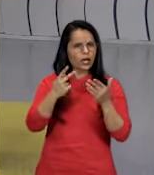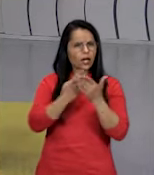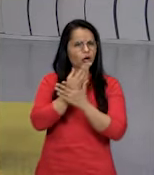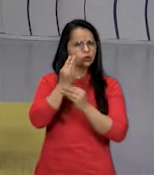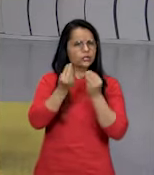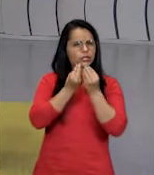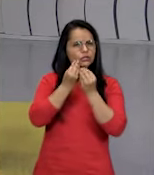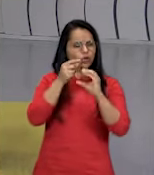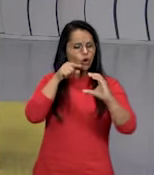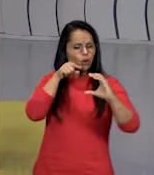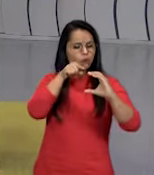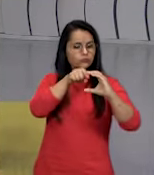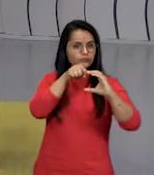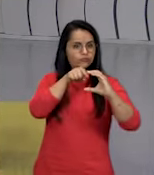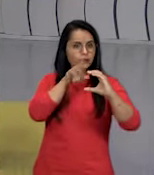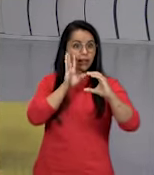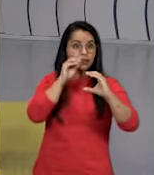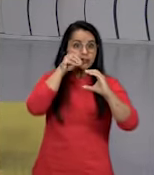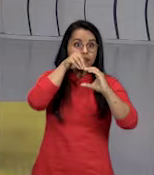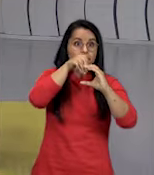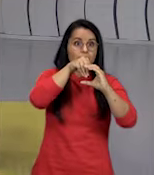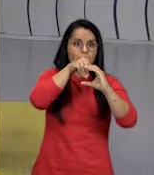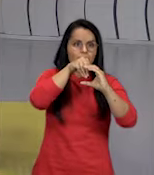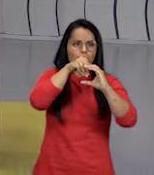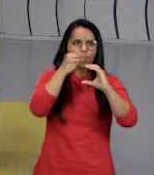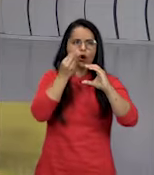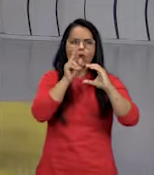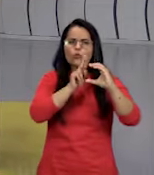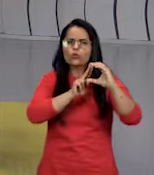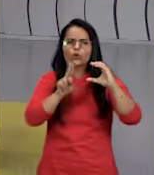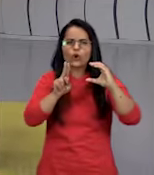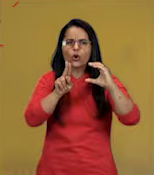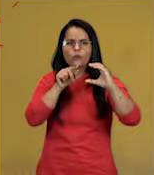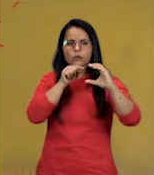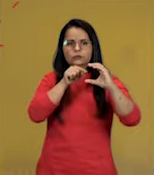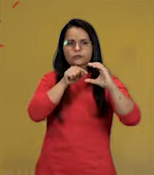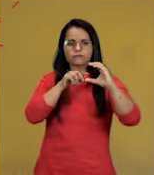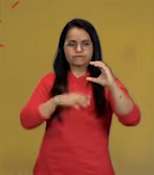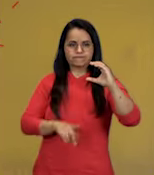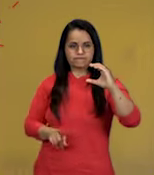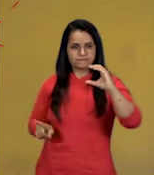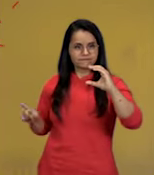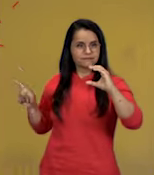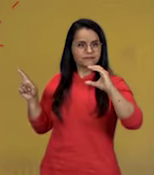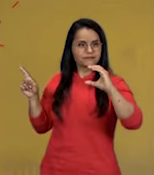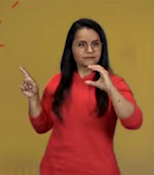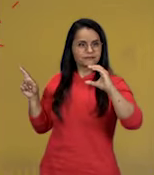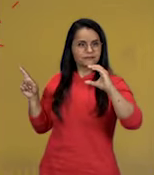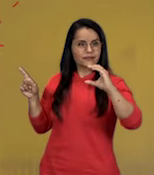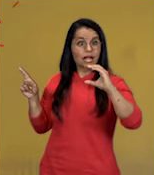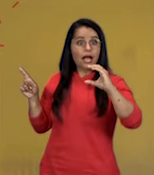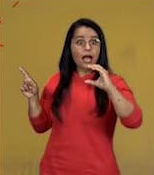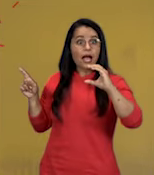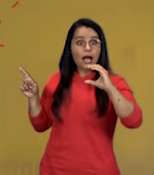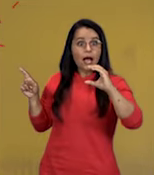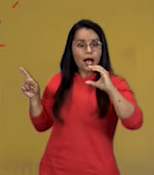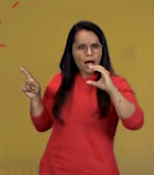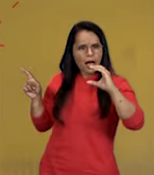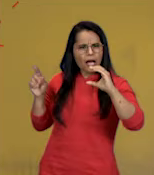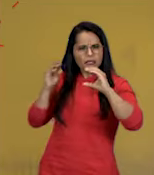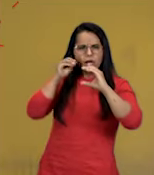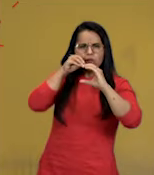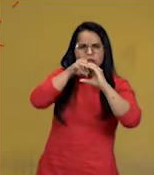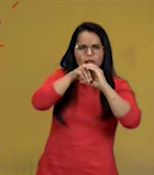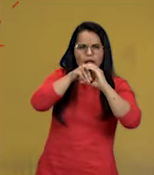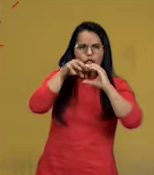dentro dessa organela. Como que ela chama? Mitocôndria. Ah, professor, então, dentro de